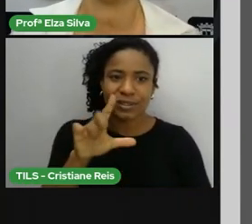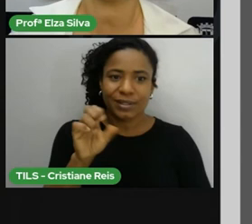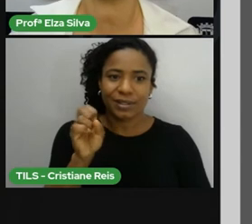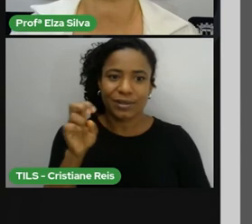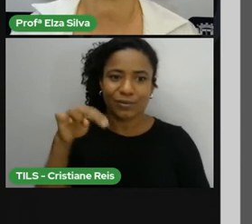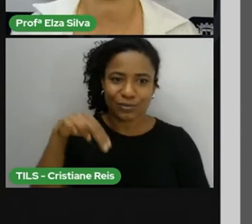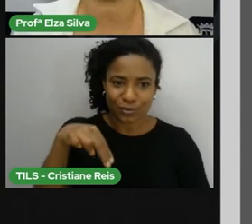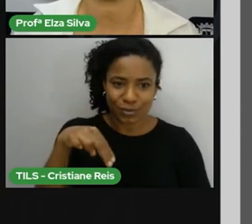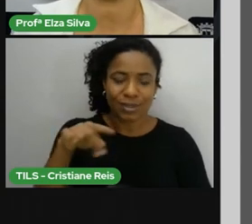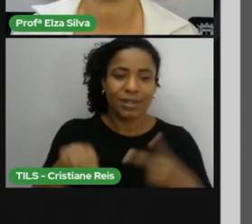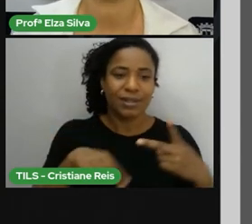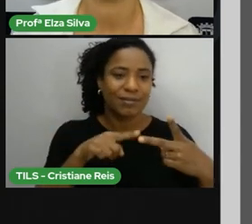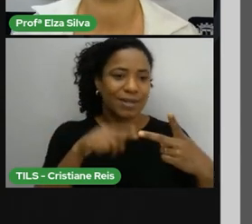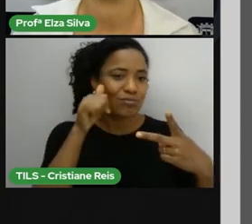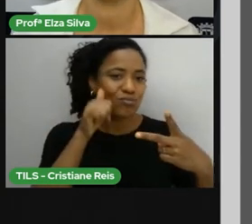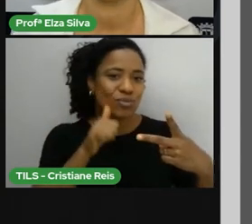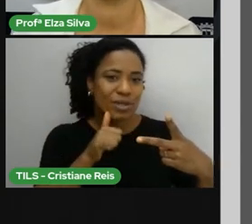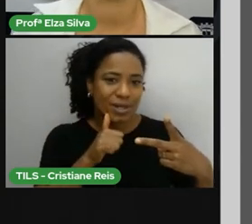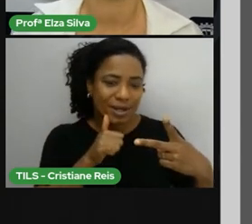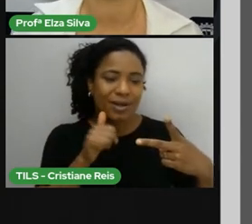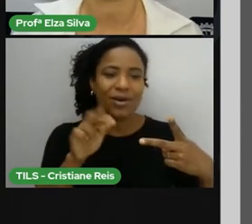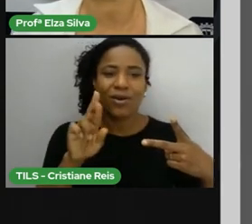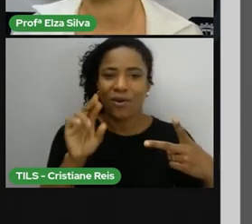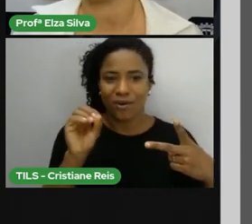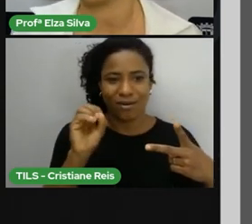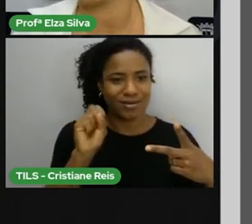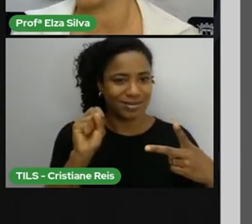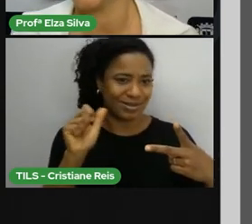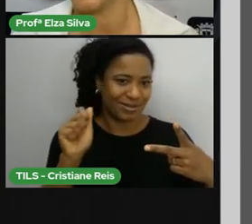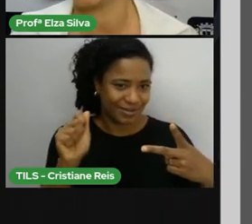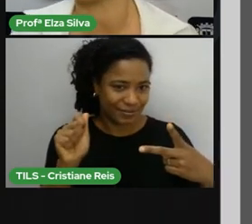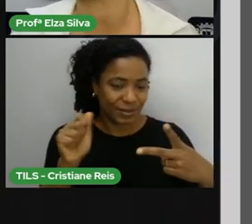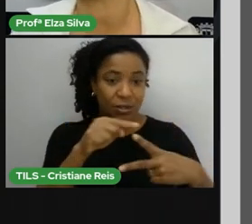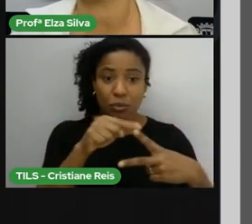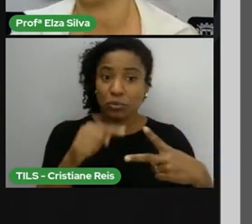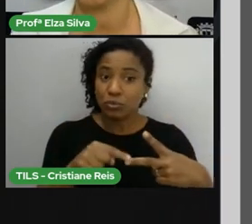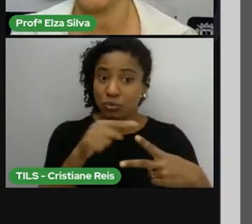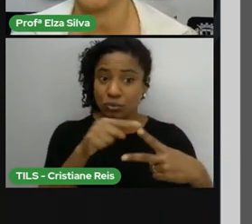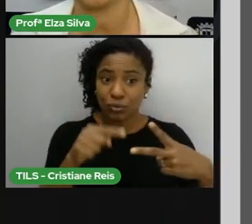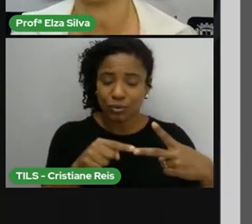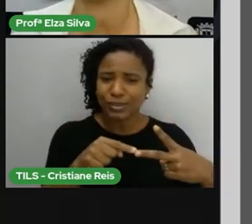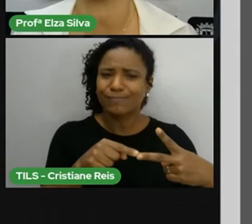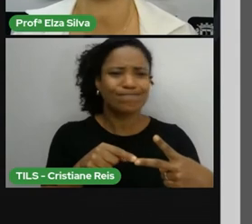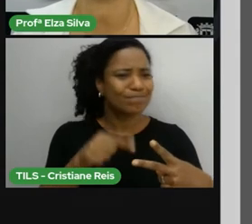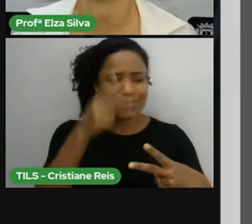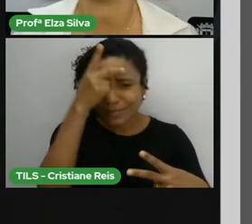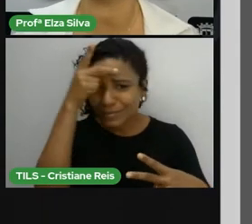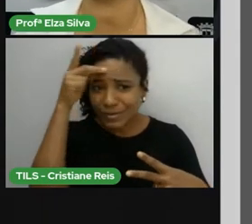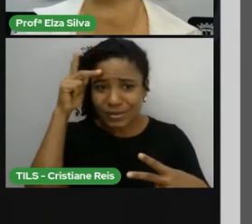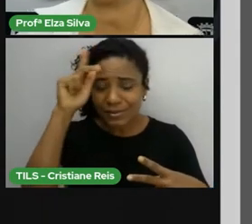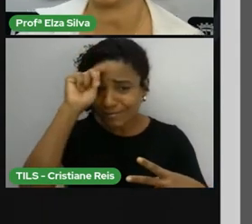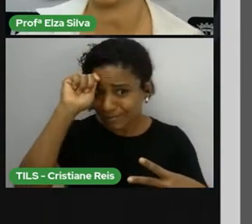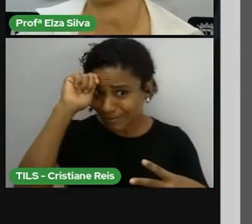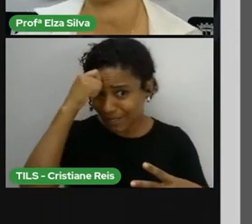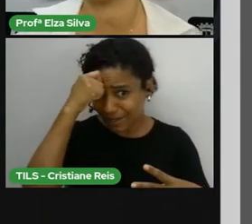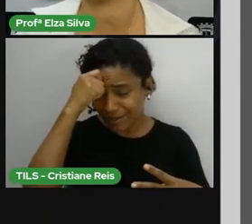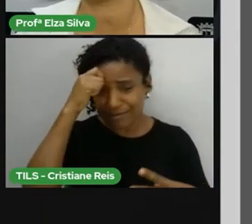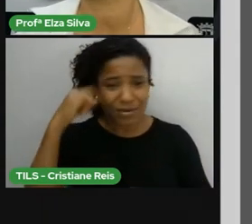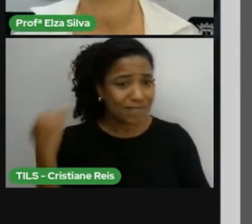feminina Rosa Parks. São personalidades negras de grande importância para a luta